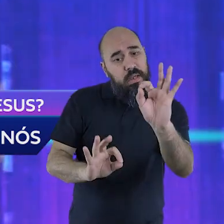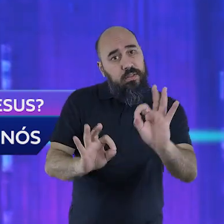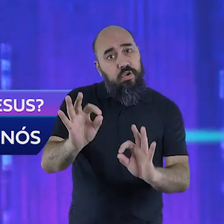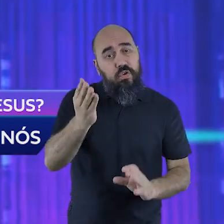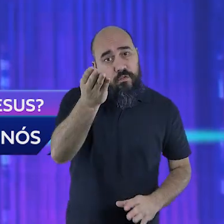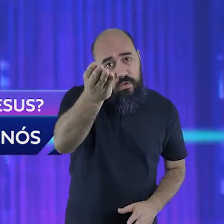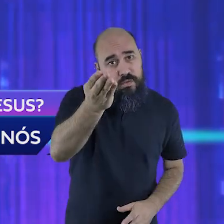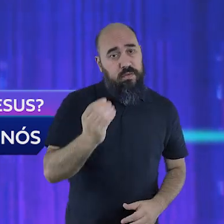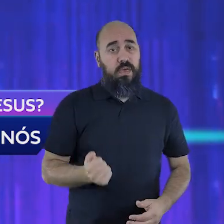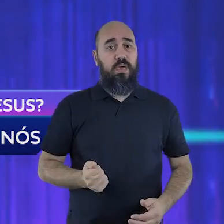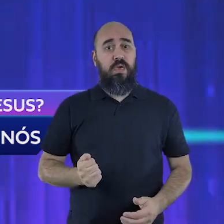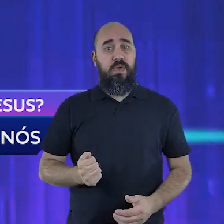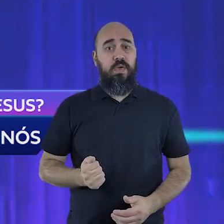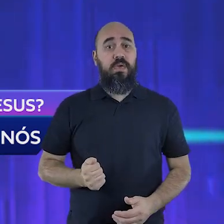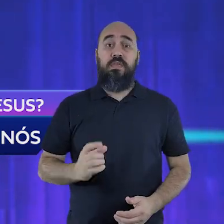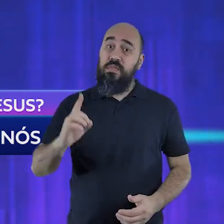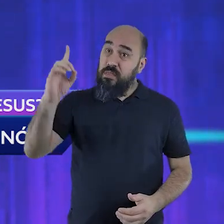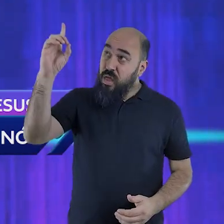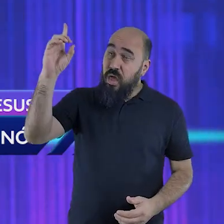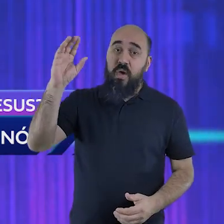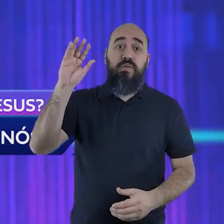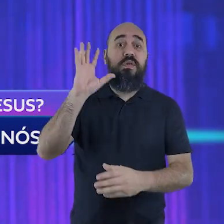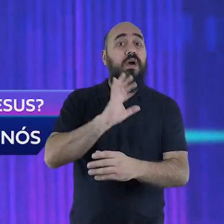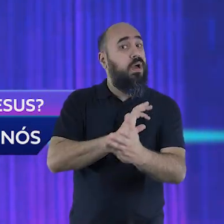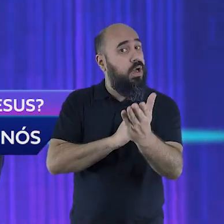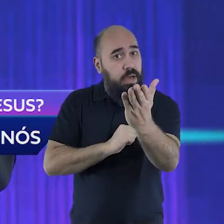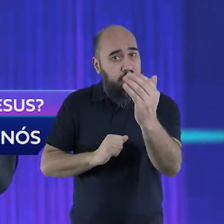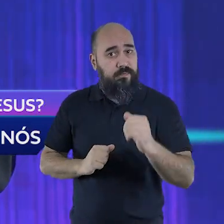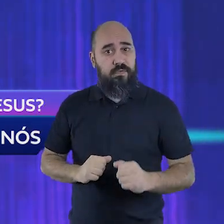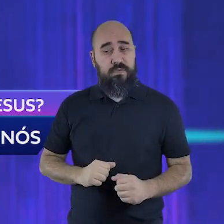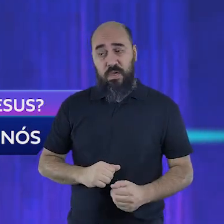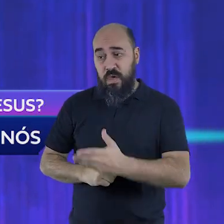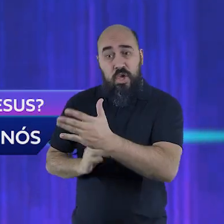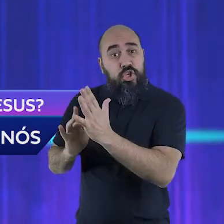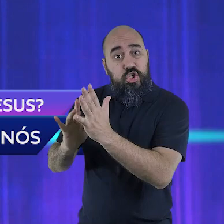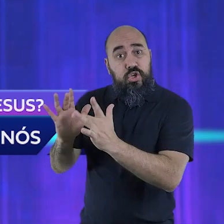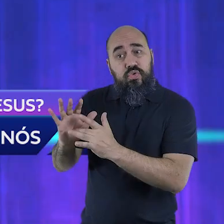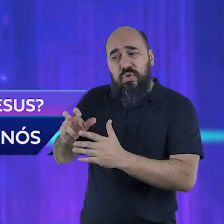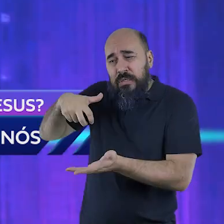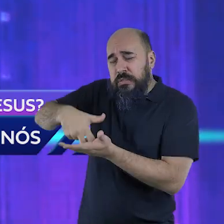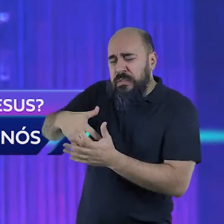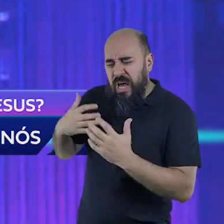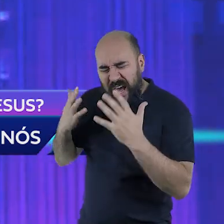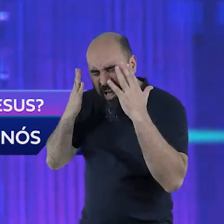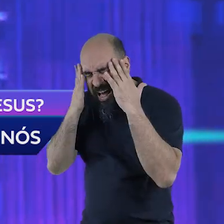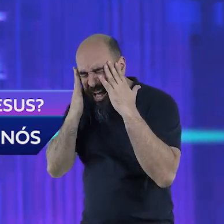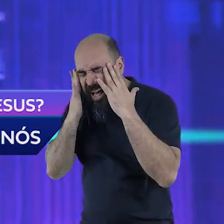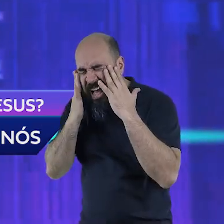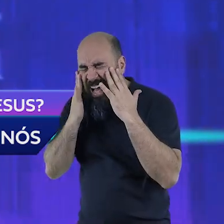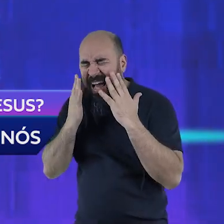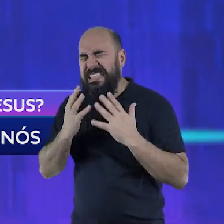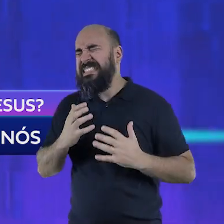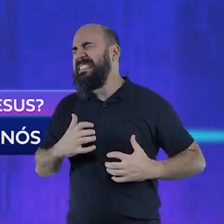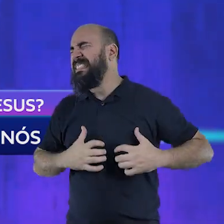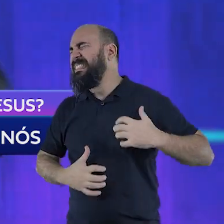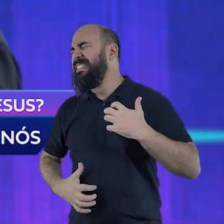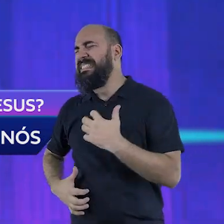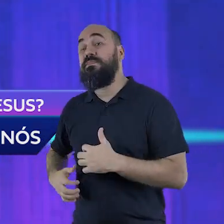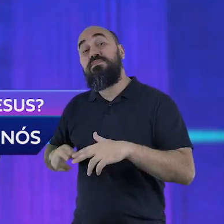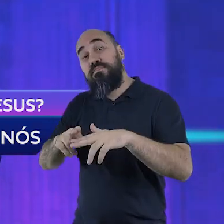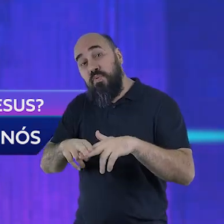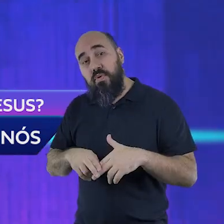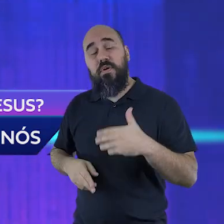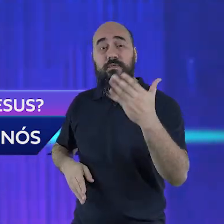está nas mãos do Senhor é a vida que de fato tem sentido. Jesus não foi um ator. Ele não estava apenas